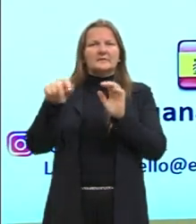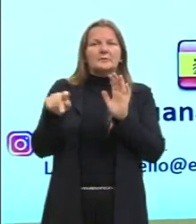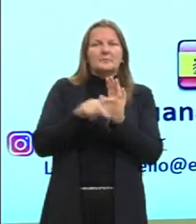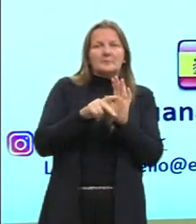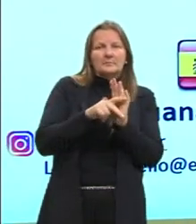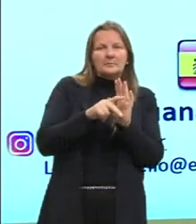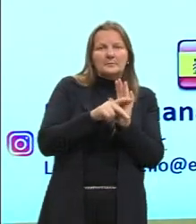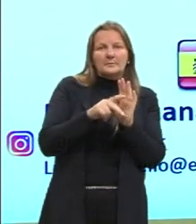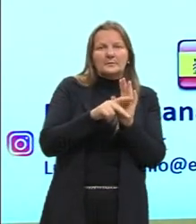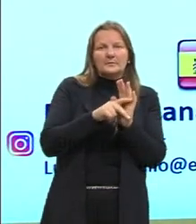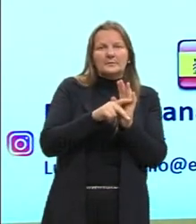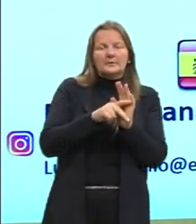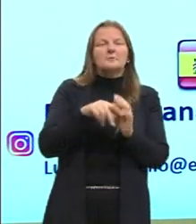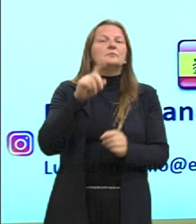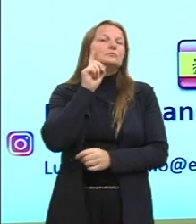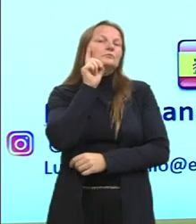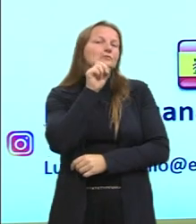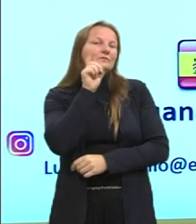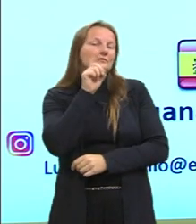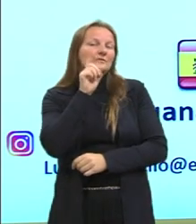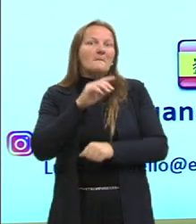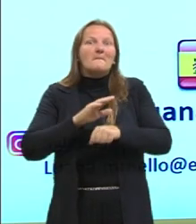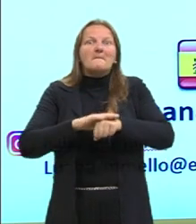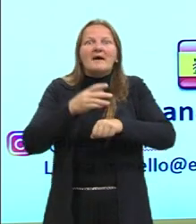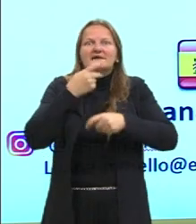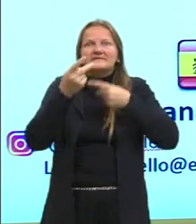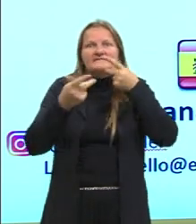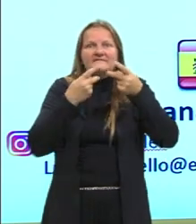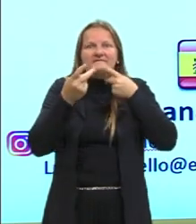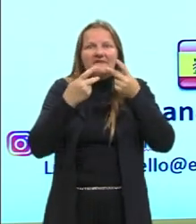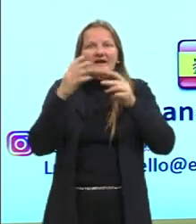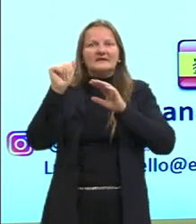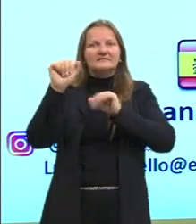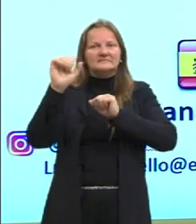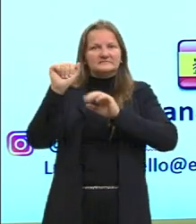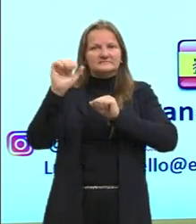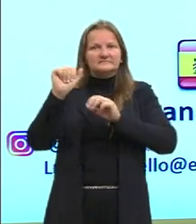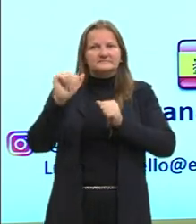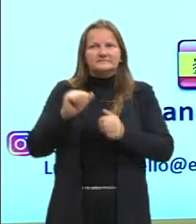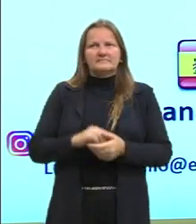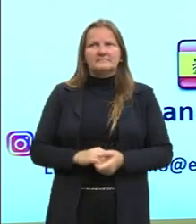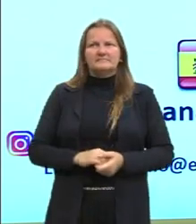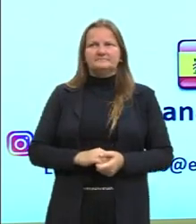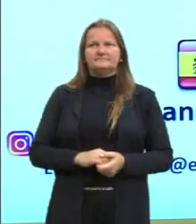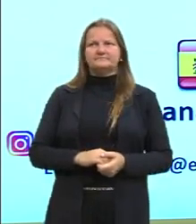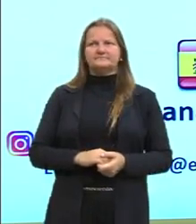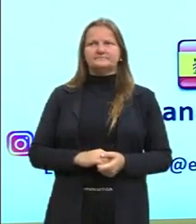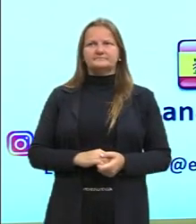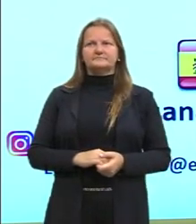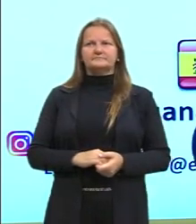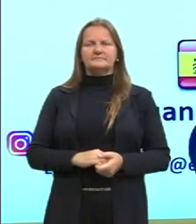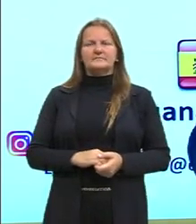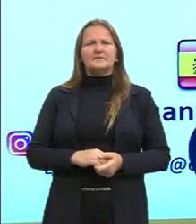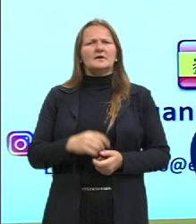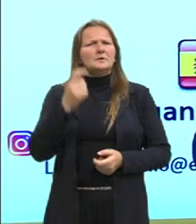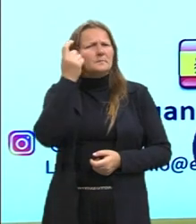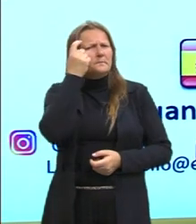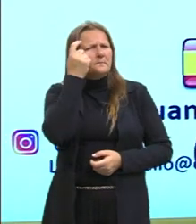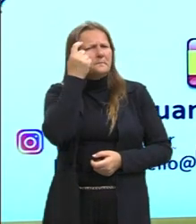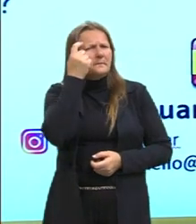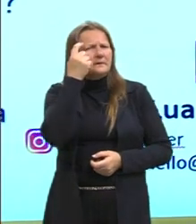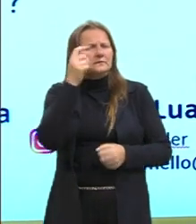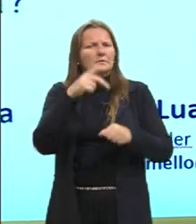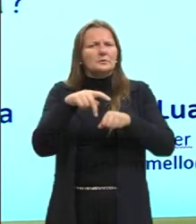Estados Unidos. Por incrível que pareça, não é um país que